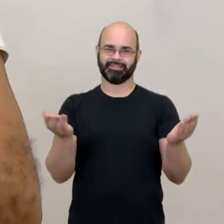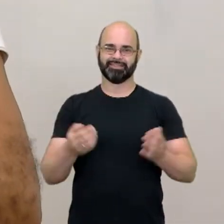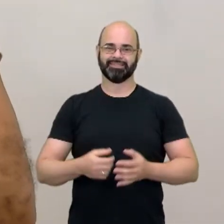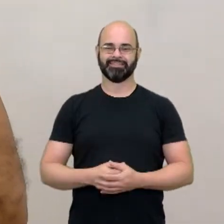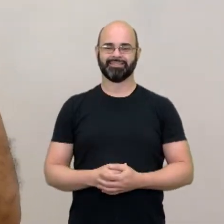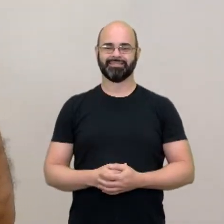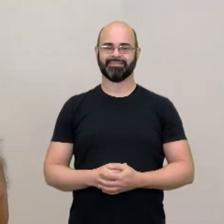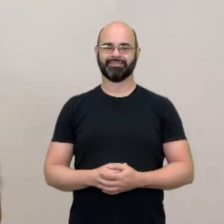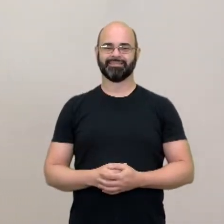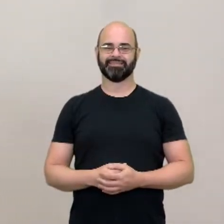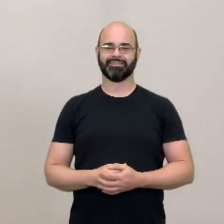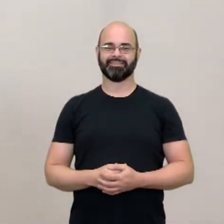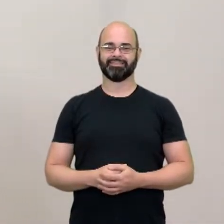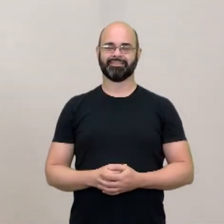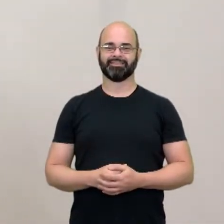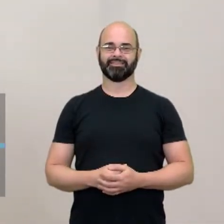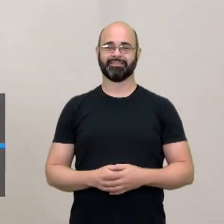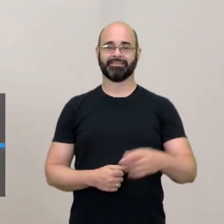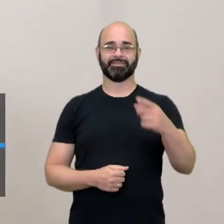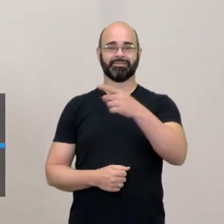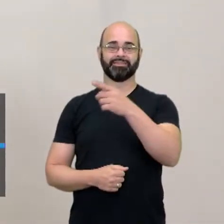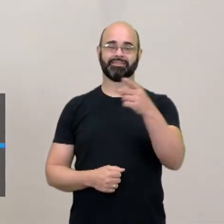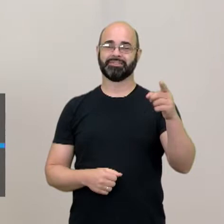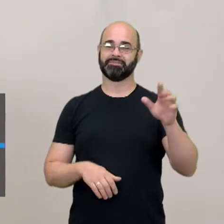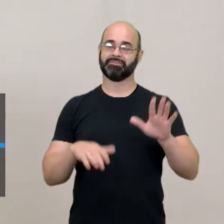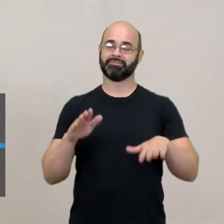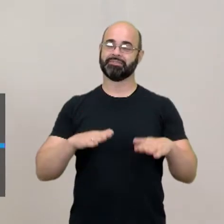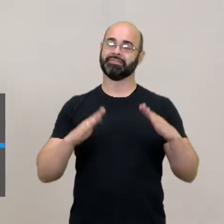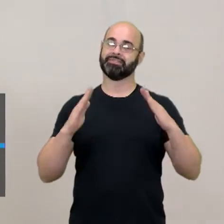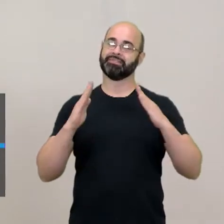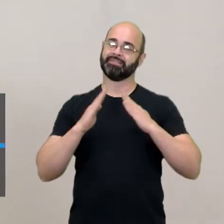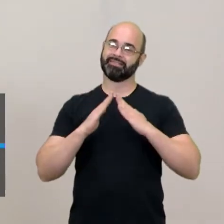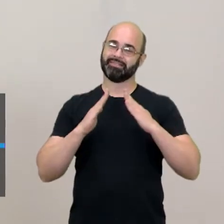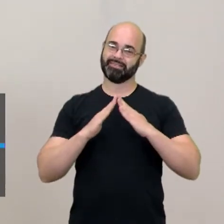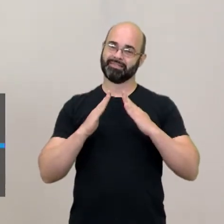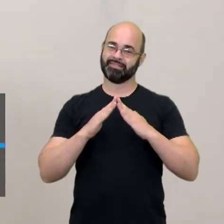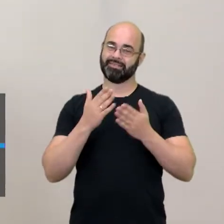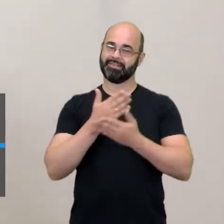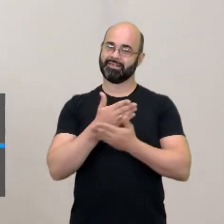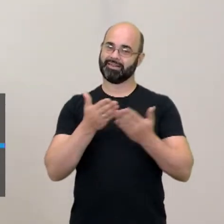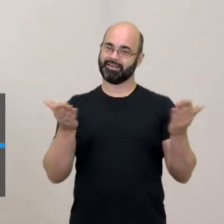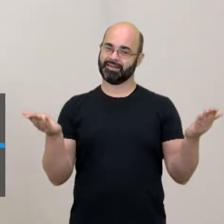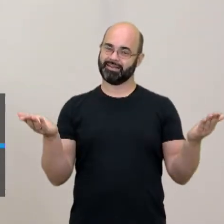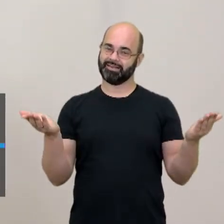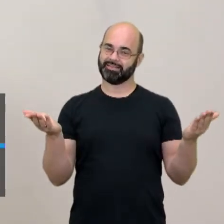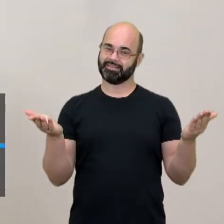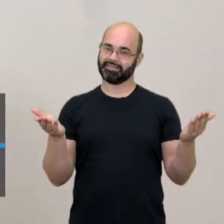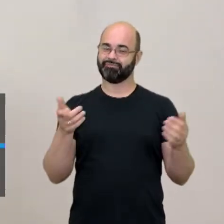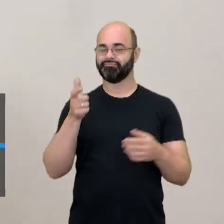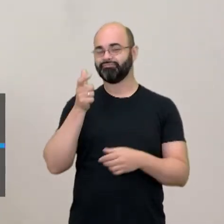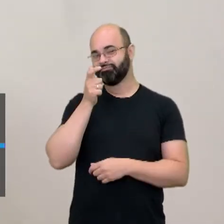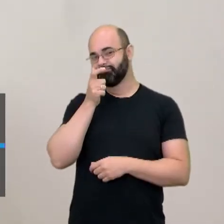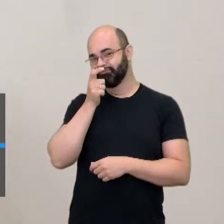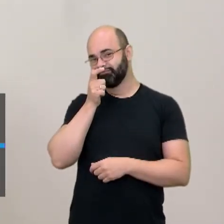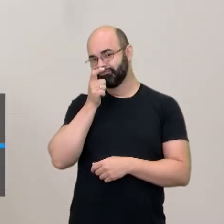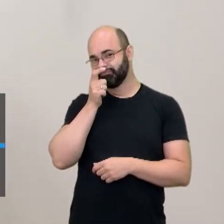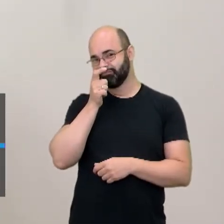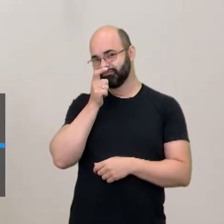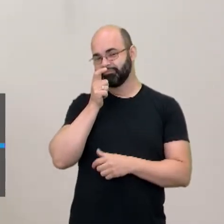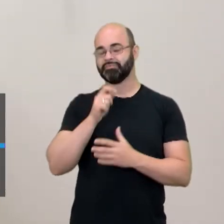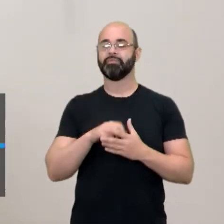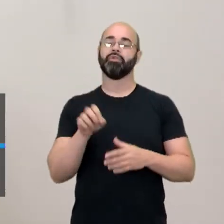muitas vezes na sua casa, você que está aí acompanhando todo esse trabalho a partir da sua escola,